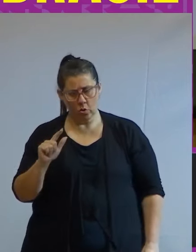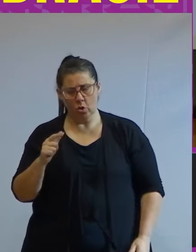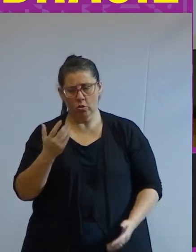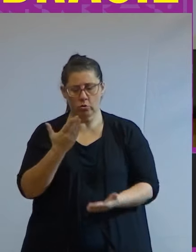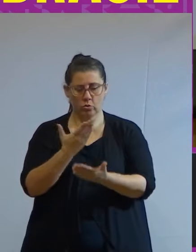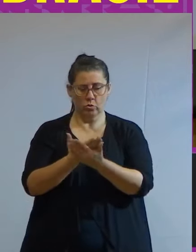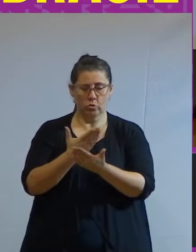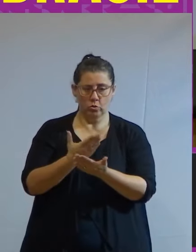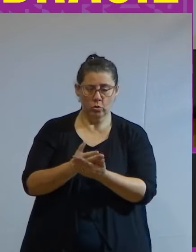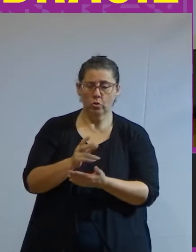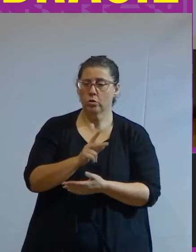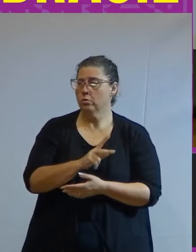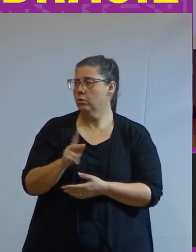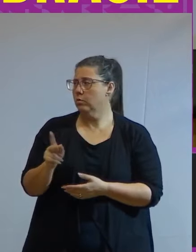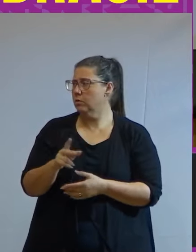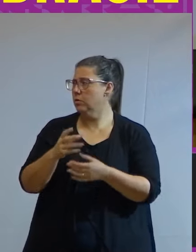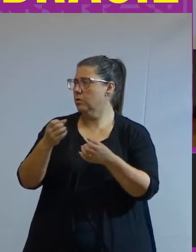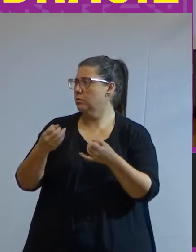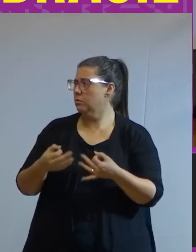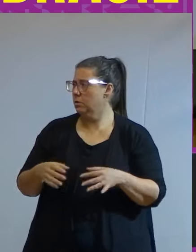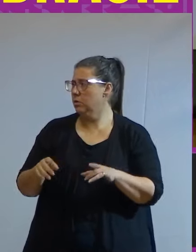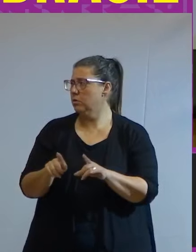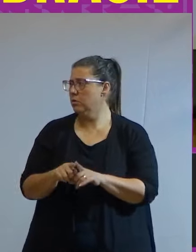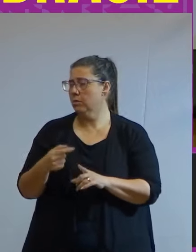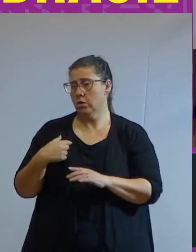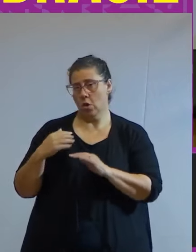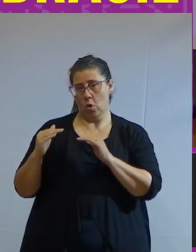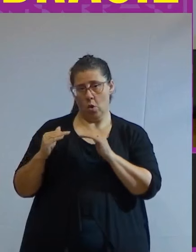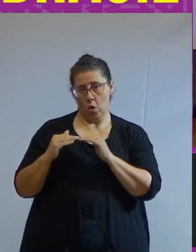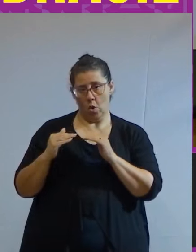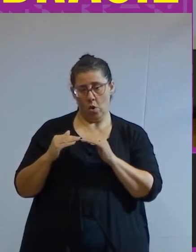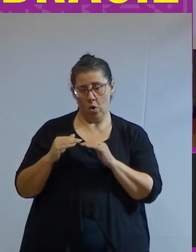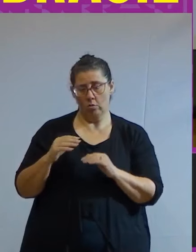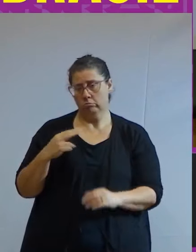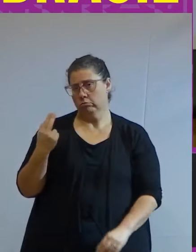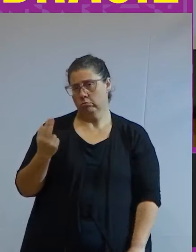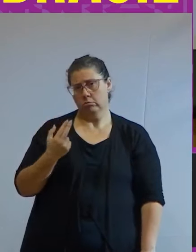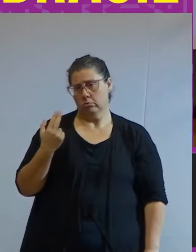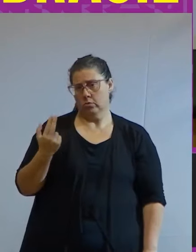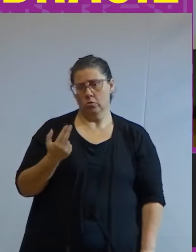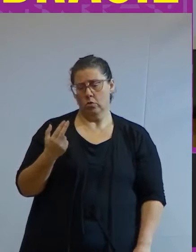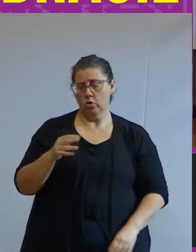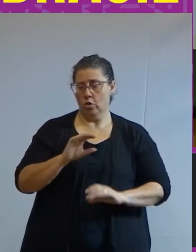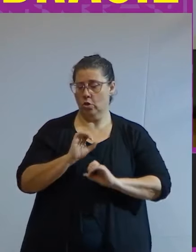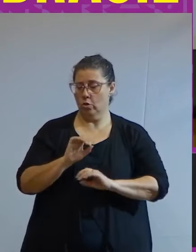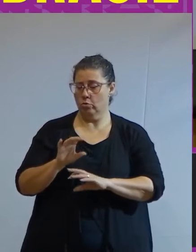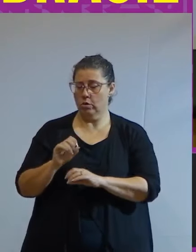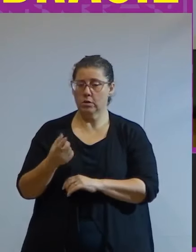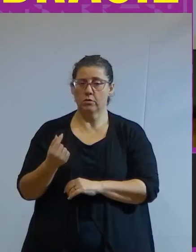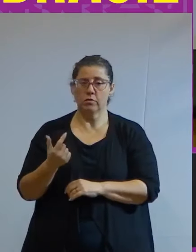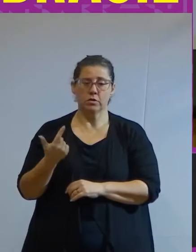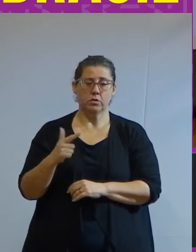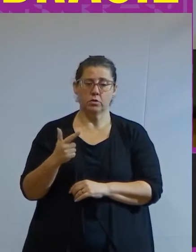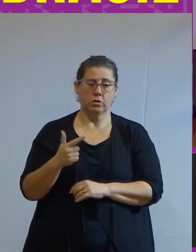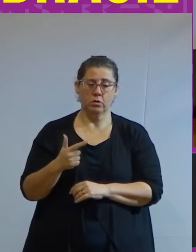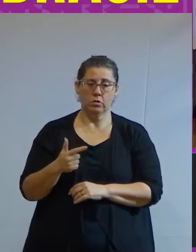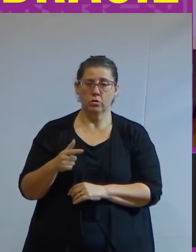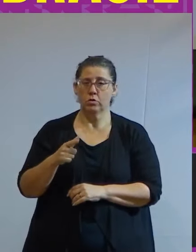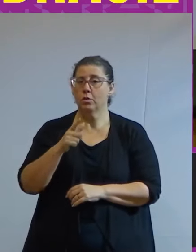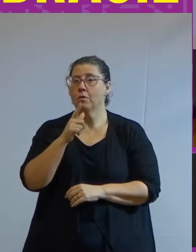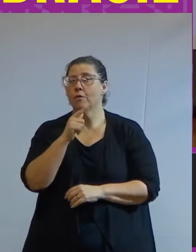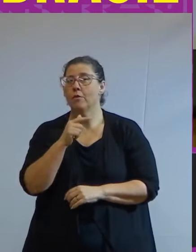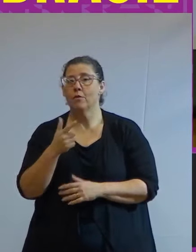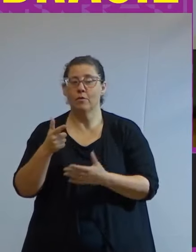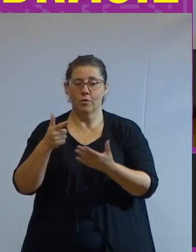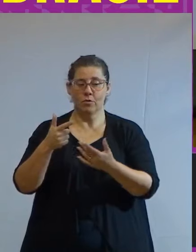estudiosos e professores falam também e eu concordo é que não adianta nada colocar educação financeira se não tem uma água potável se não